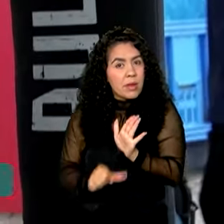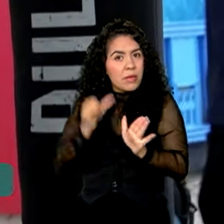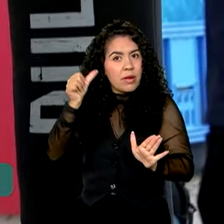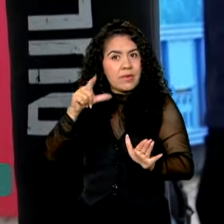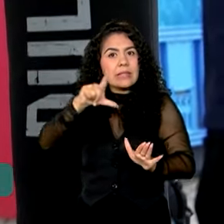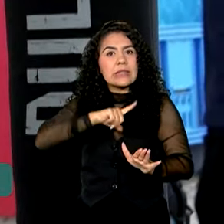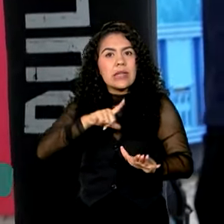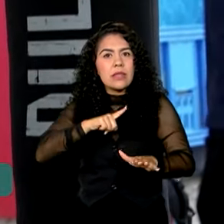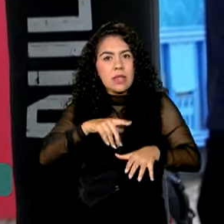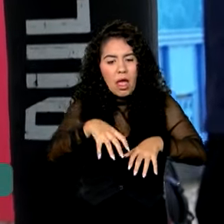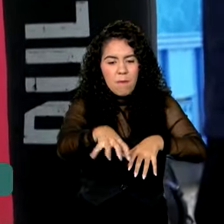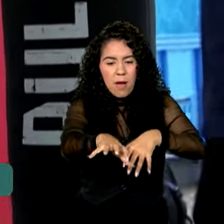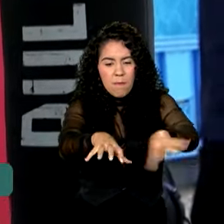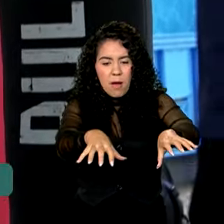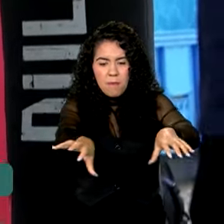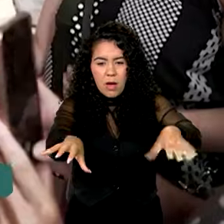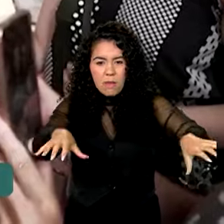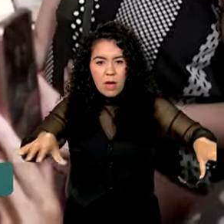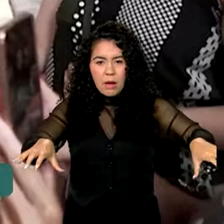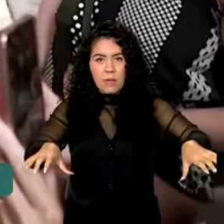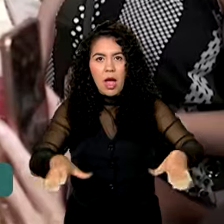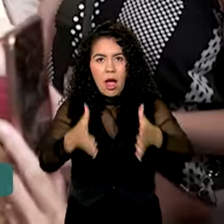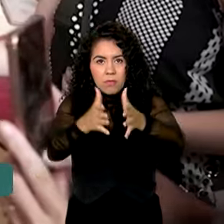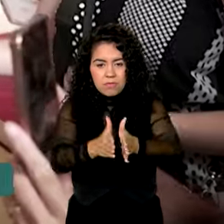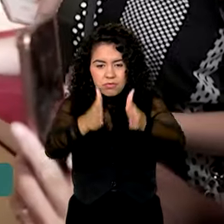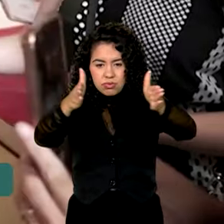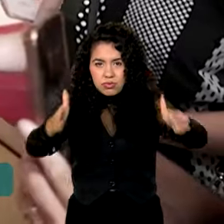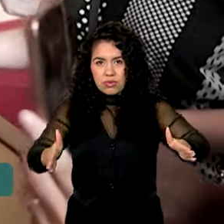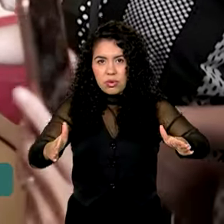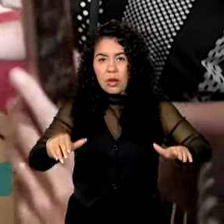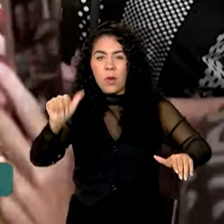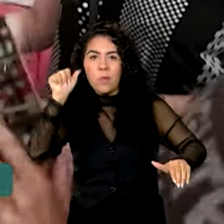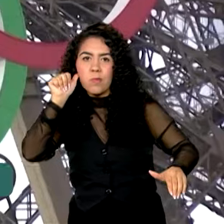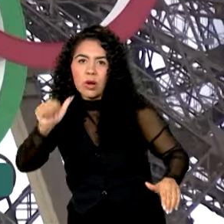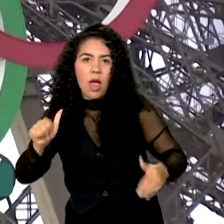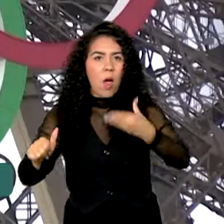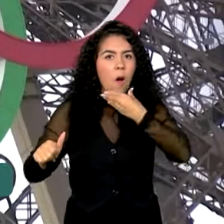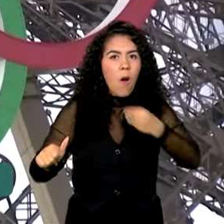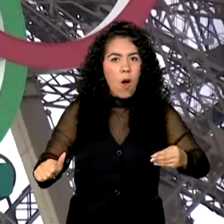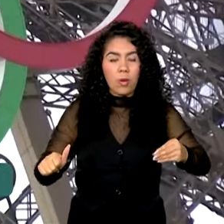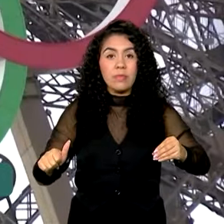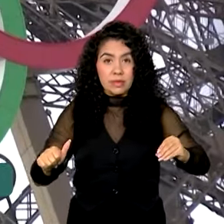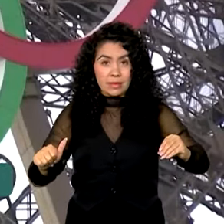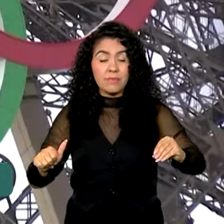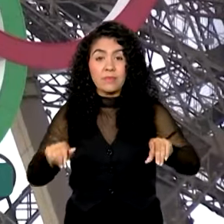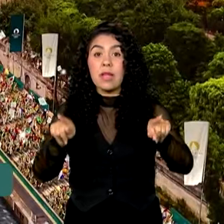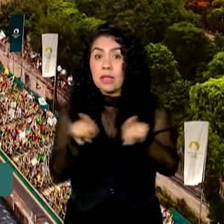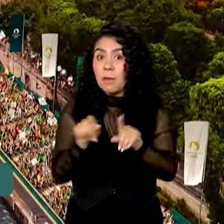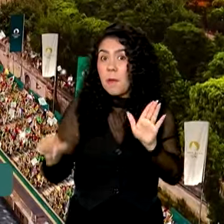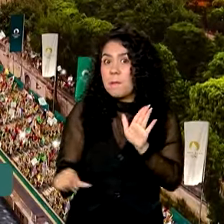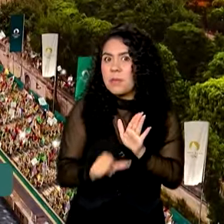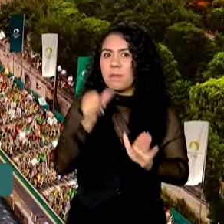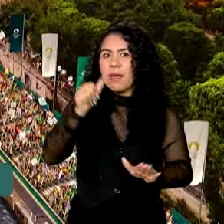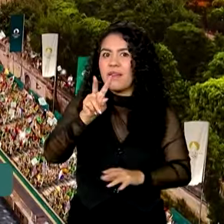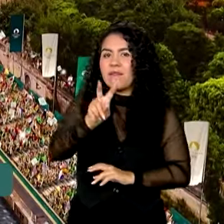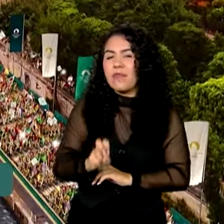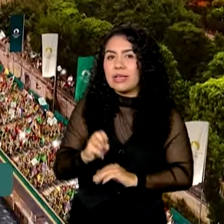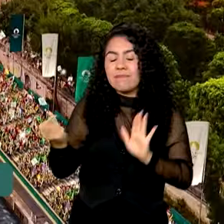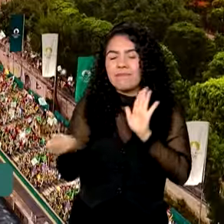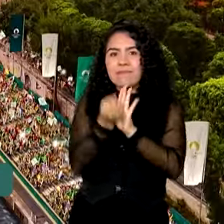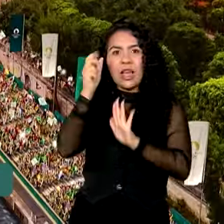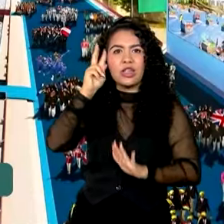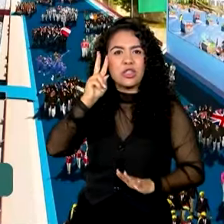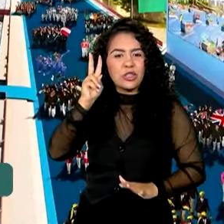divididas exatamente meio a meio entre homens e mulheres. Também é a primeira vez na história em que a cerimônia de